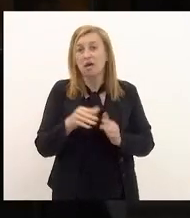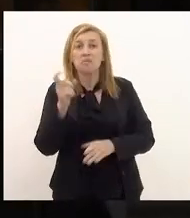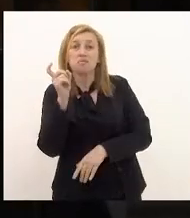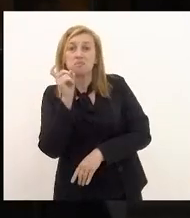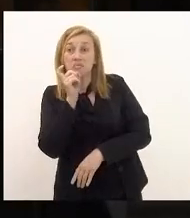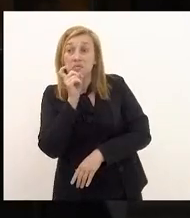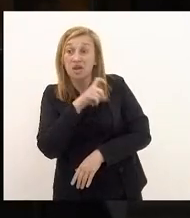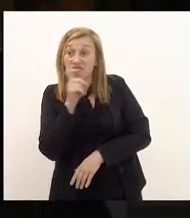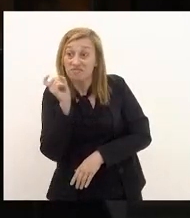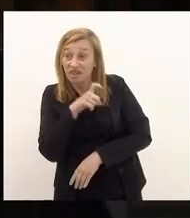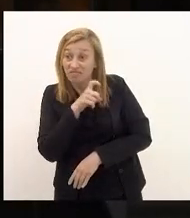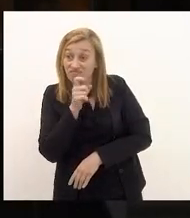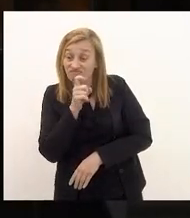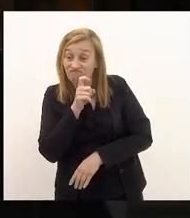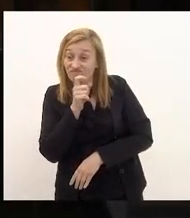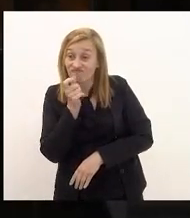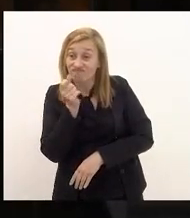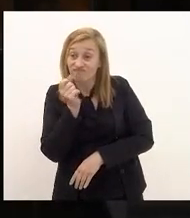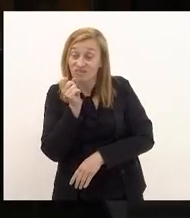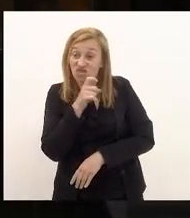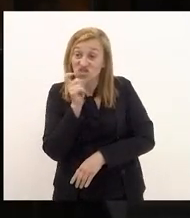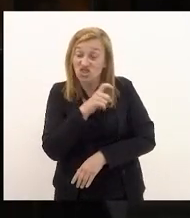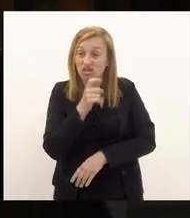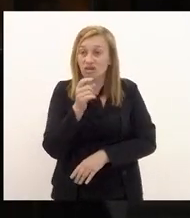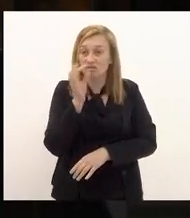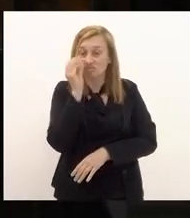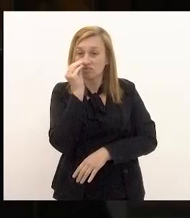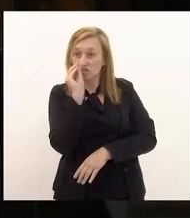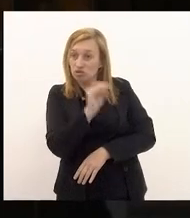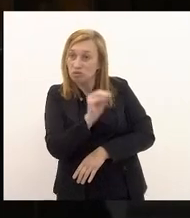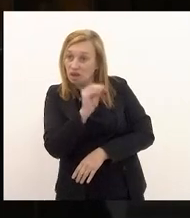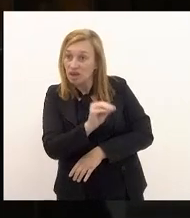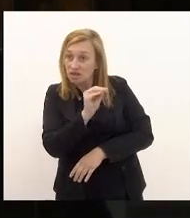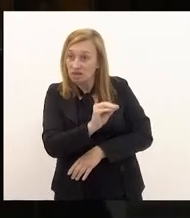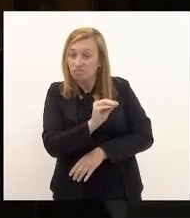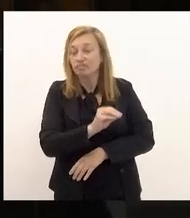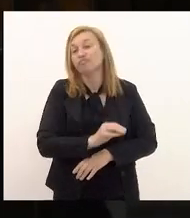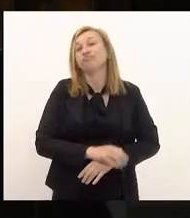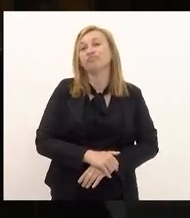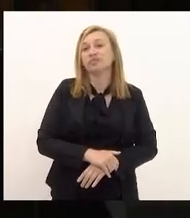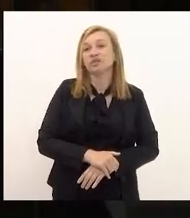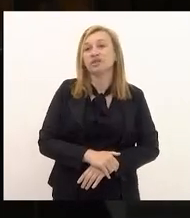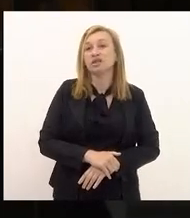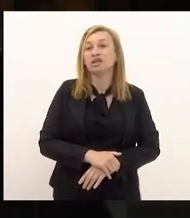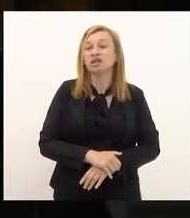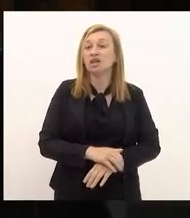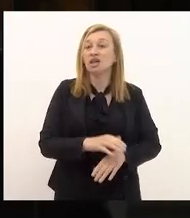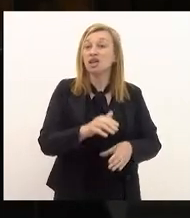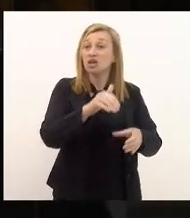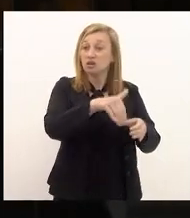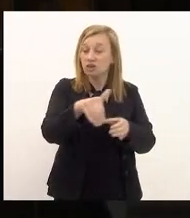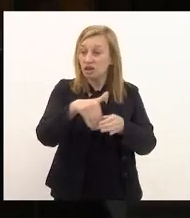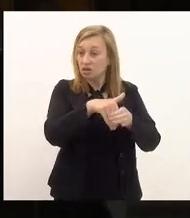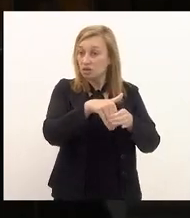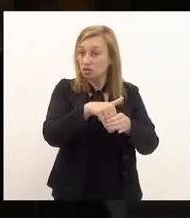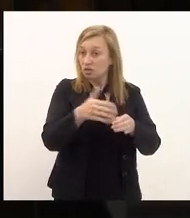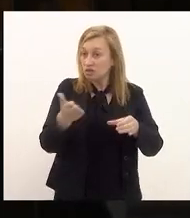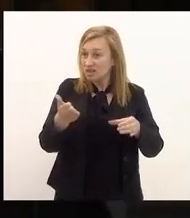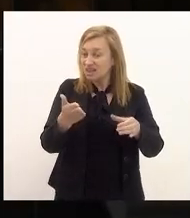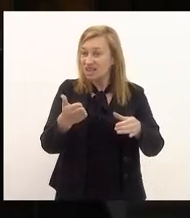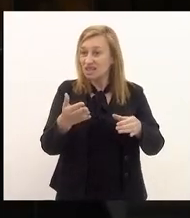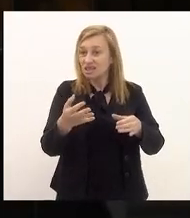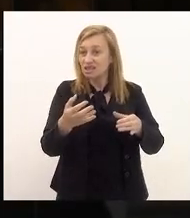que ignoram e que fazem do eleitor de vocês massa de